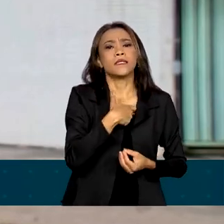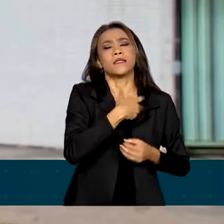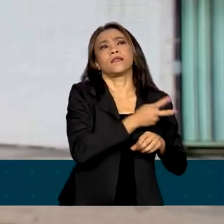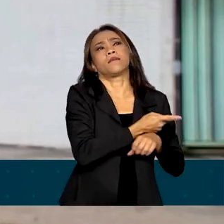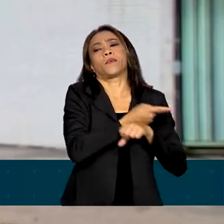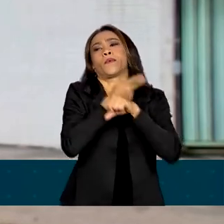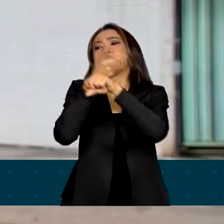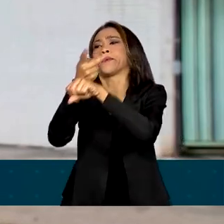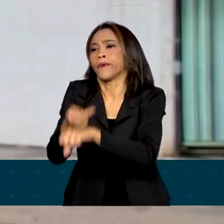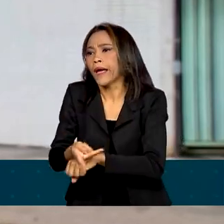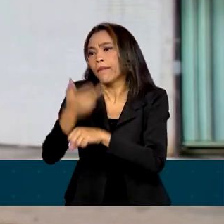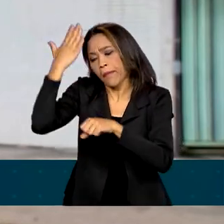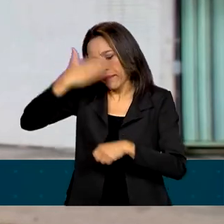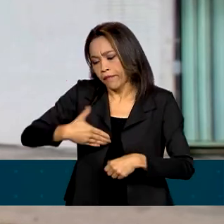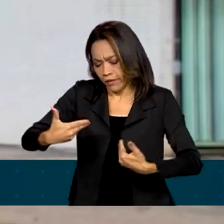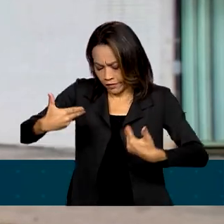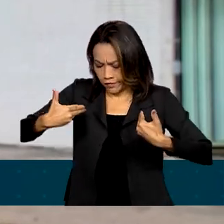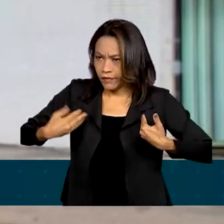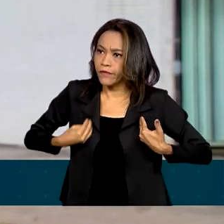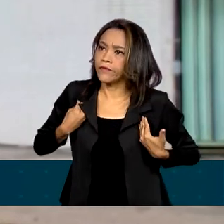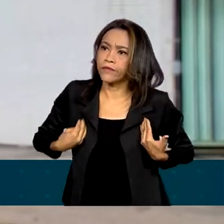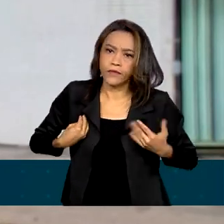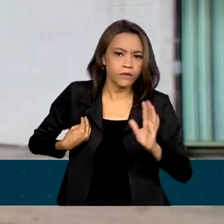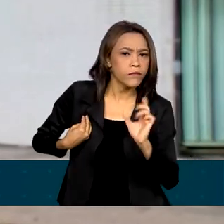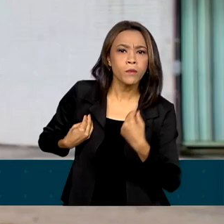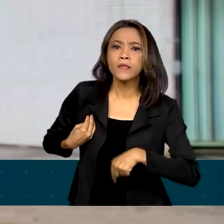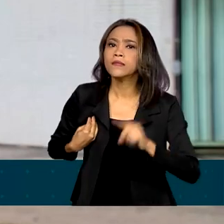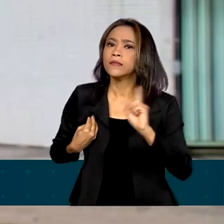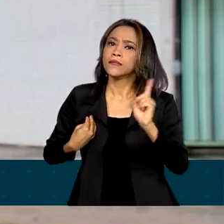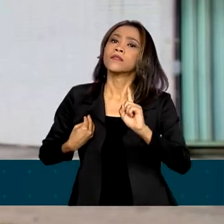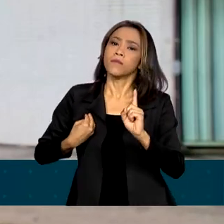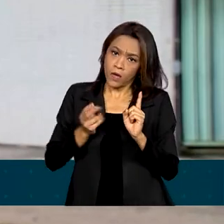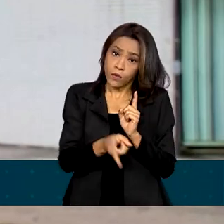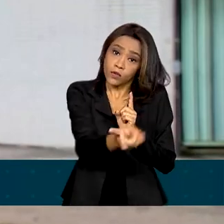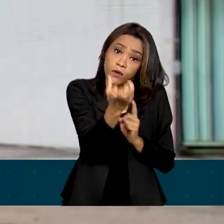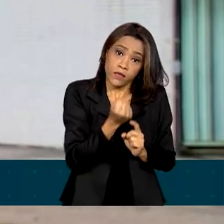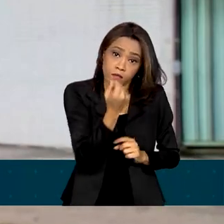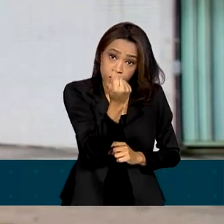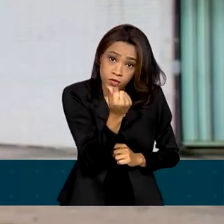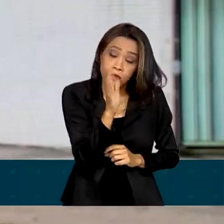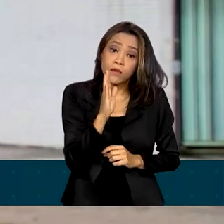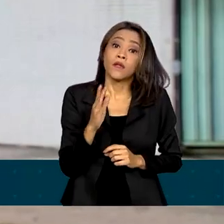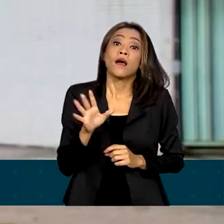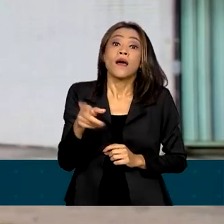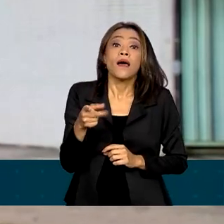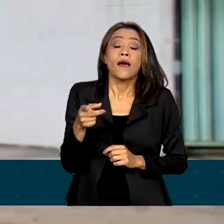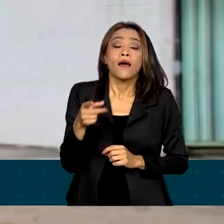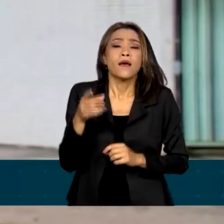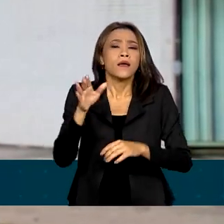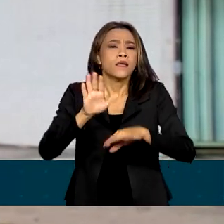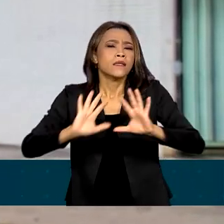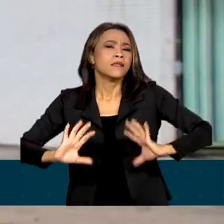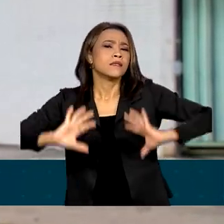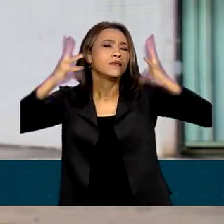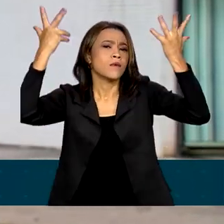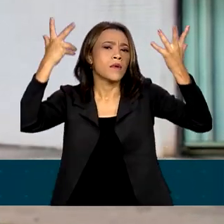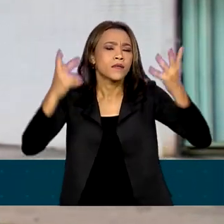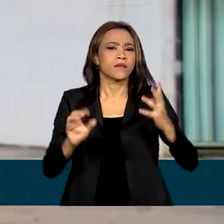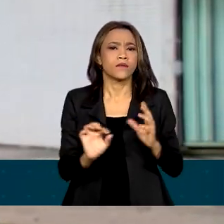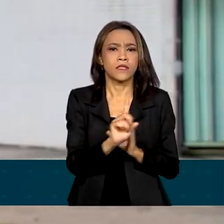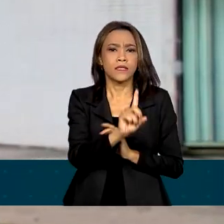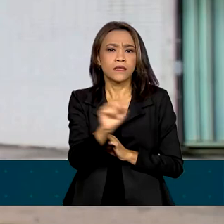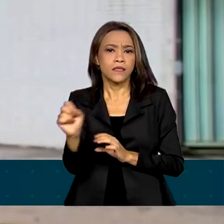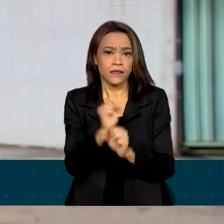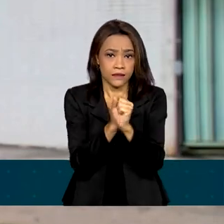deslocar para fazer a prova de vida e, assim, continuar recebendo o benefício. Durante a cerimônia de comemoração dos 100